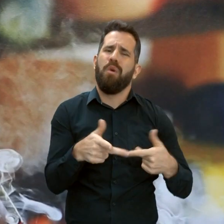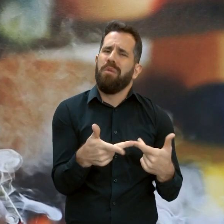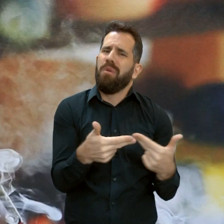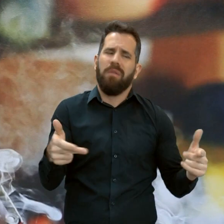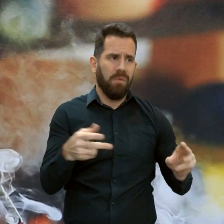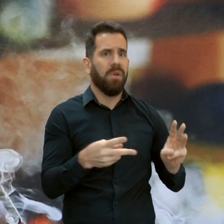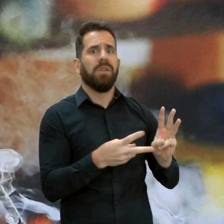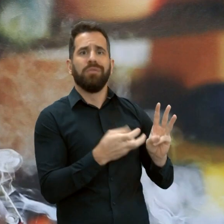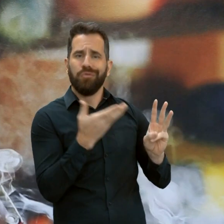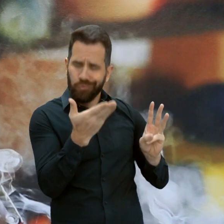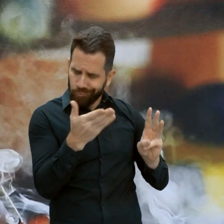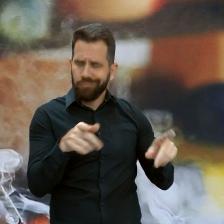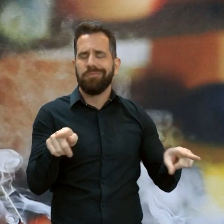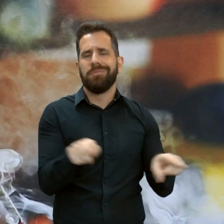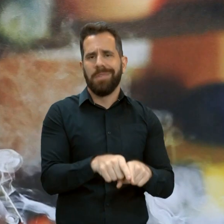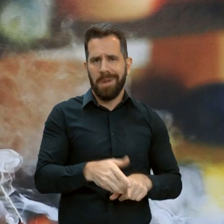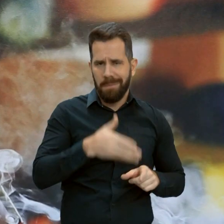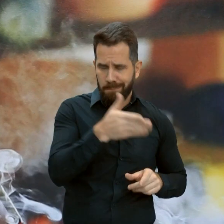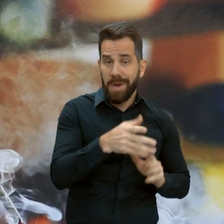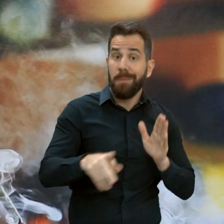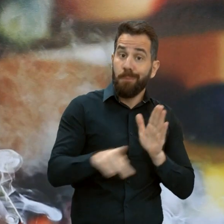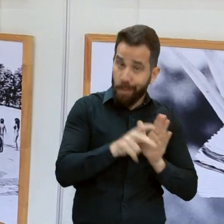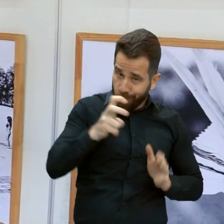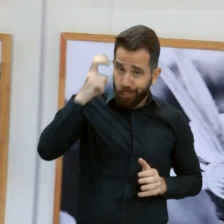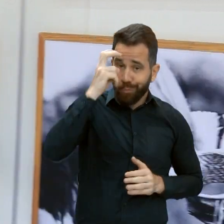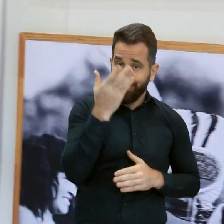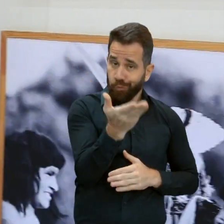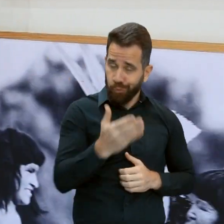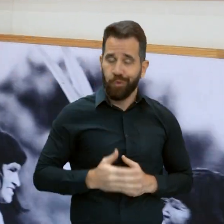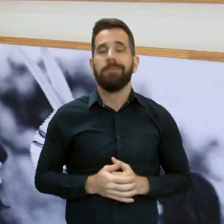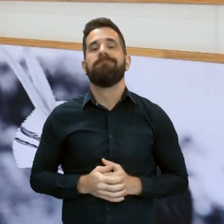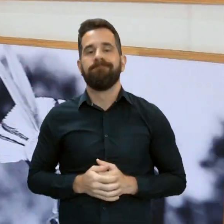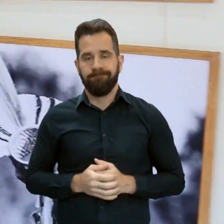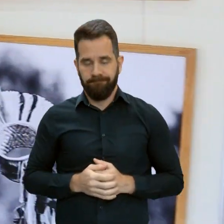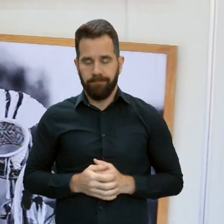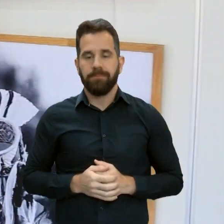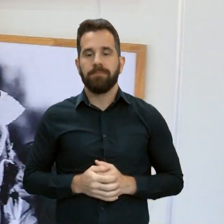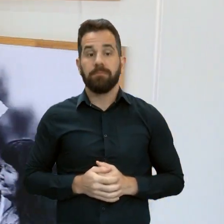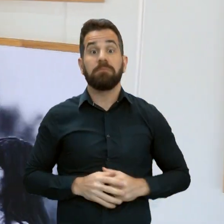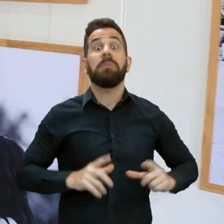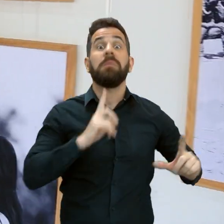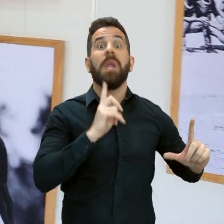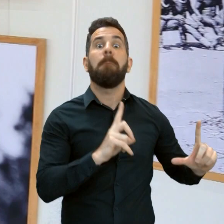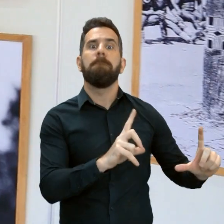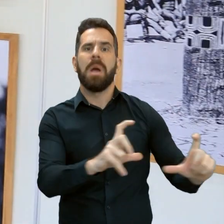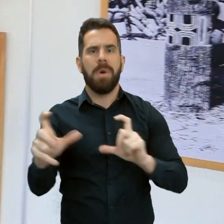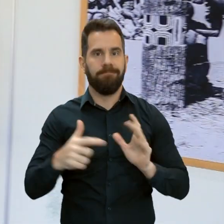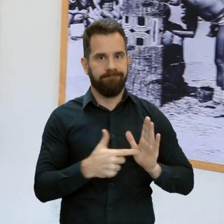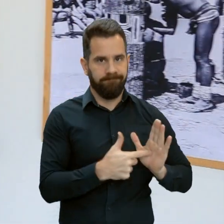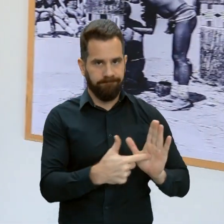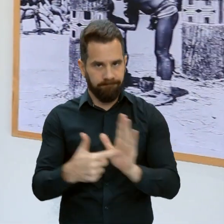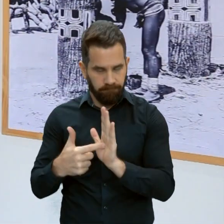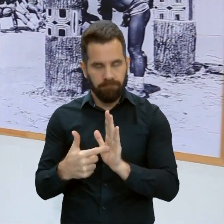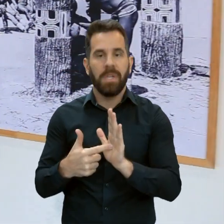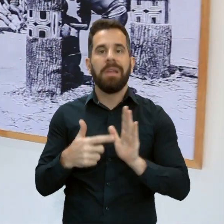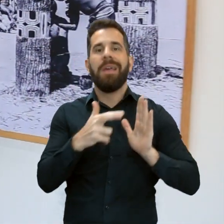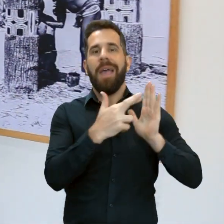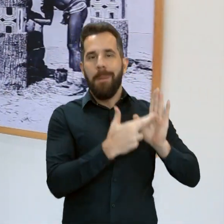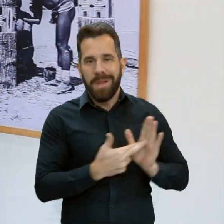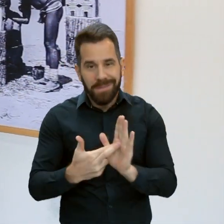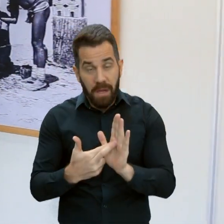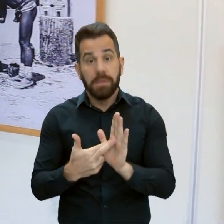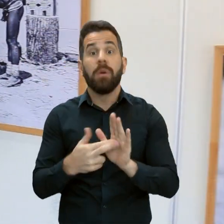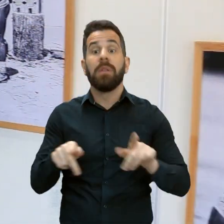vem na maior parte das culturas indígenas. A exposição fotográfica Representações e Abstrações traz